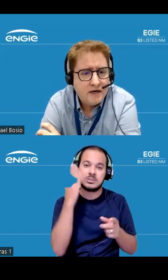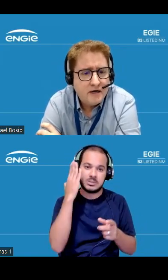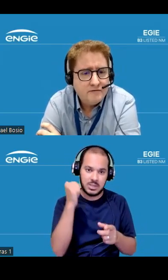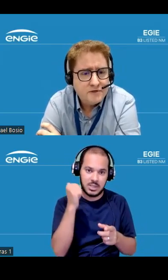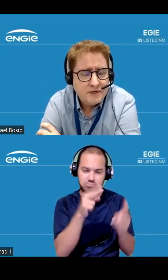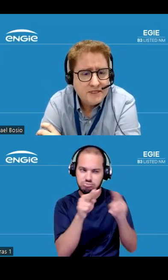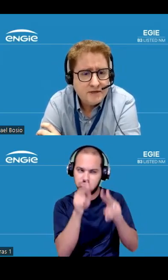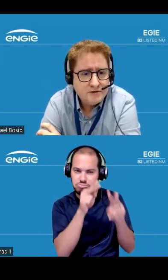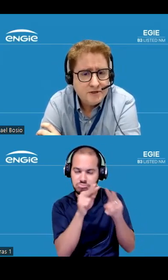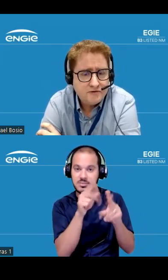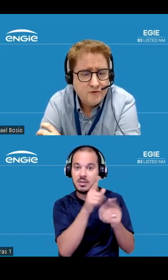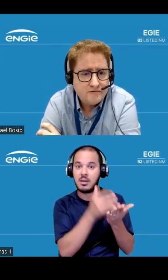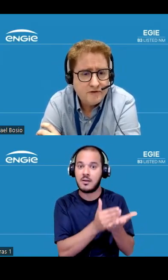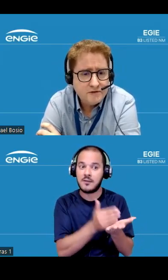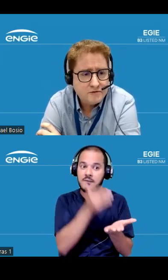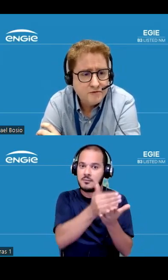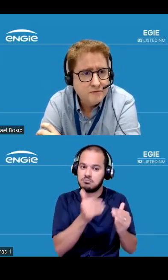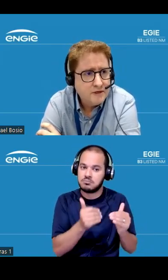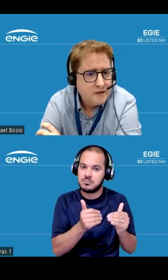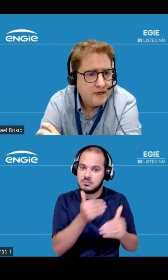visualizado que houve um avanço num